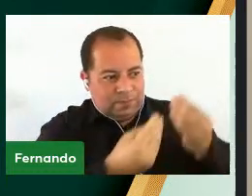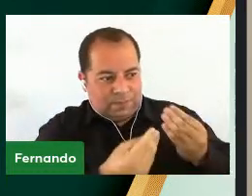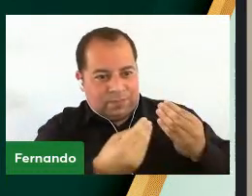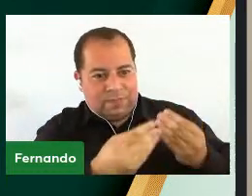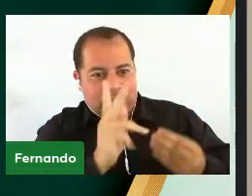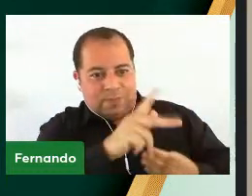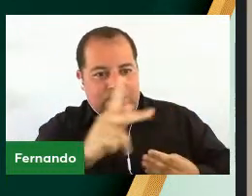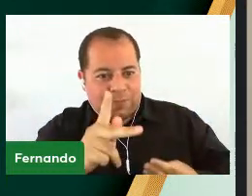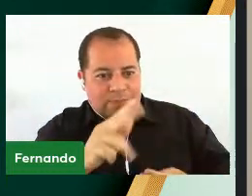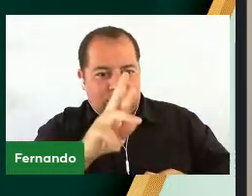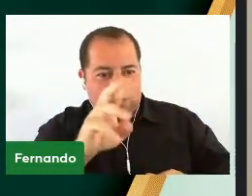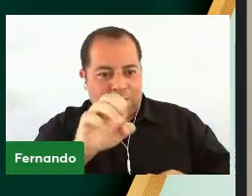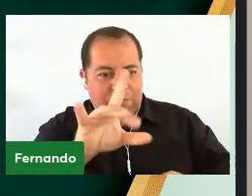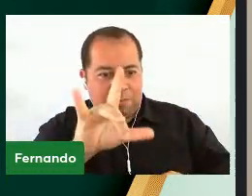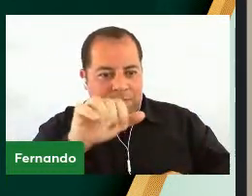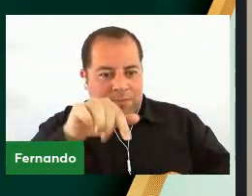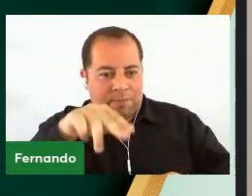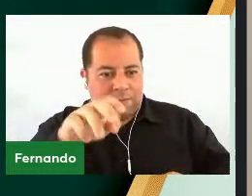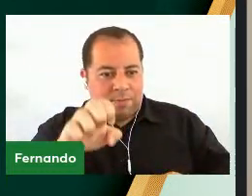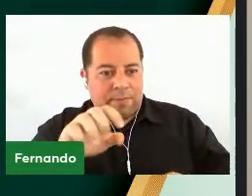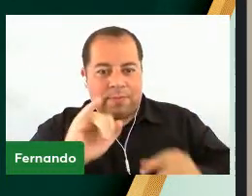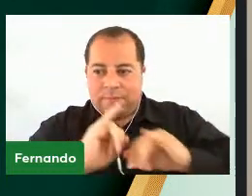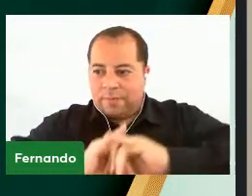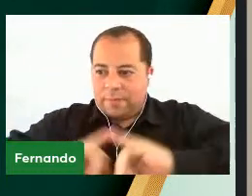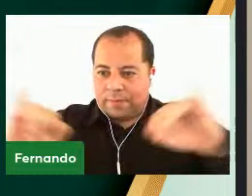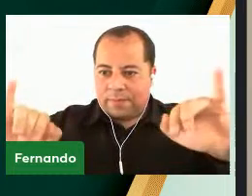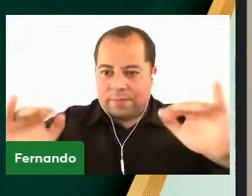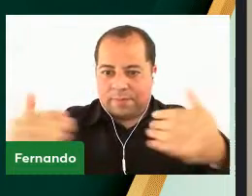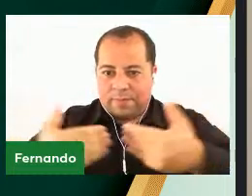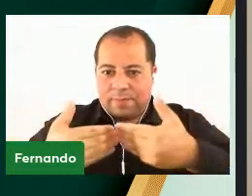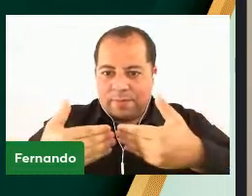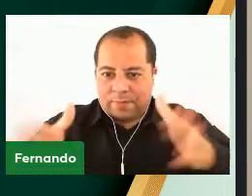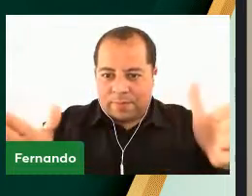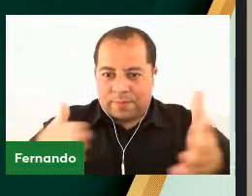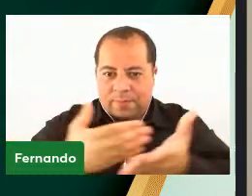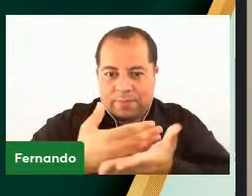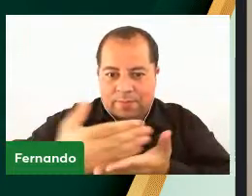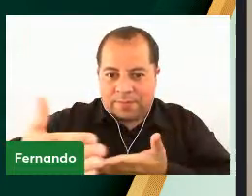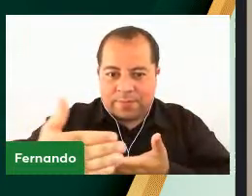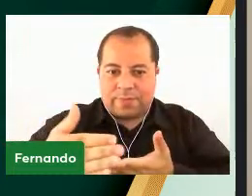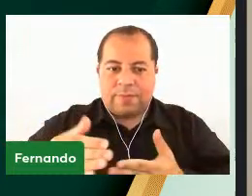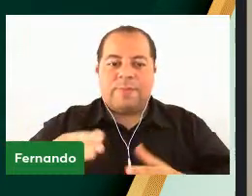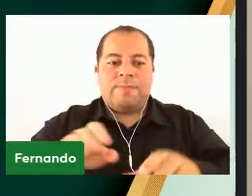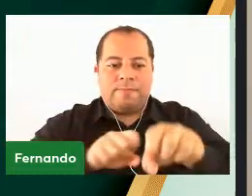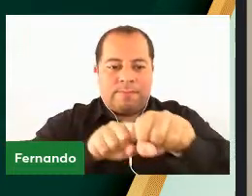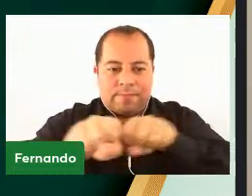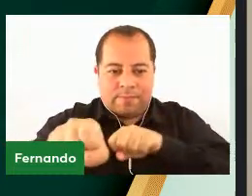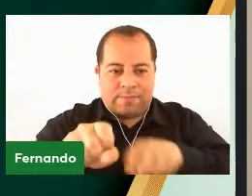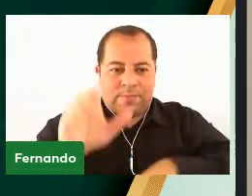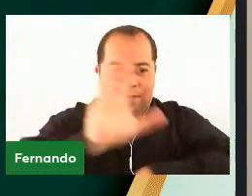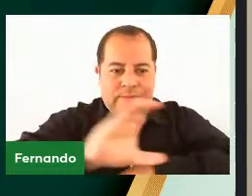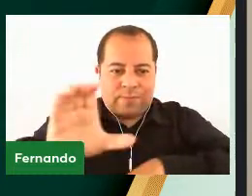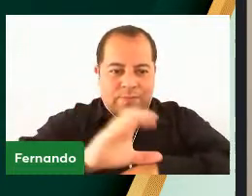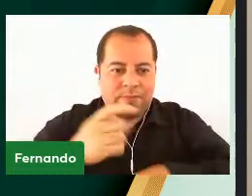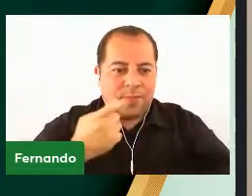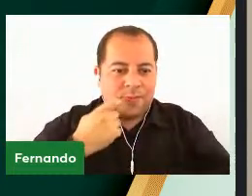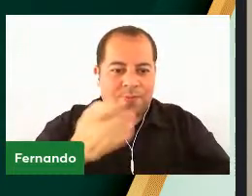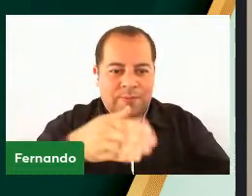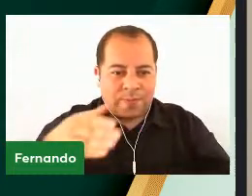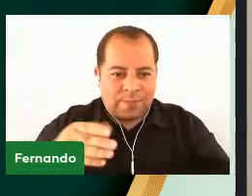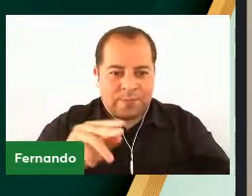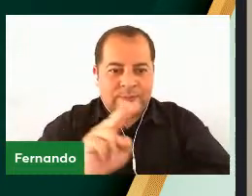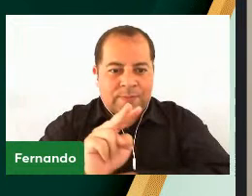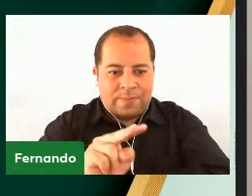Robelaine Jorge, declaro aberta esta sessão solene de colação de grau dos cursos de Aquicultura,